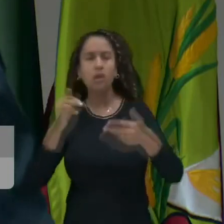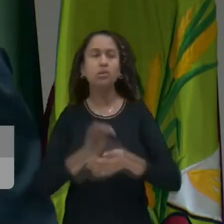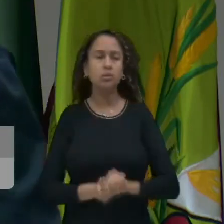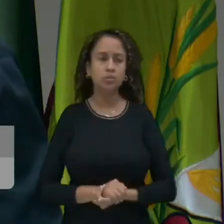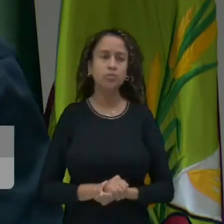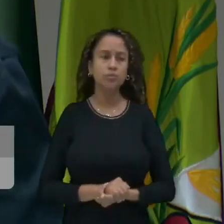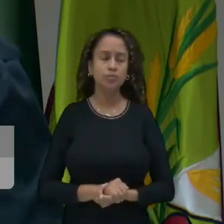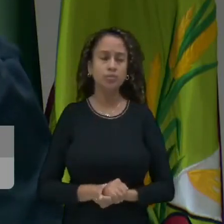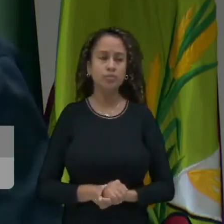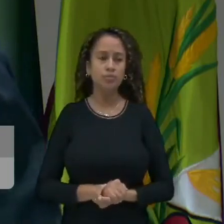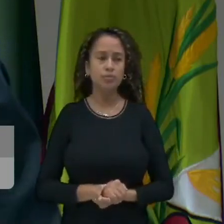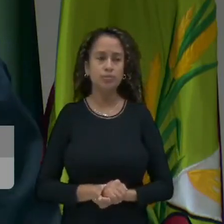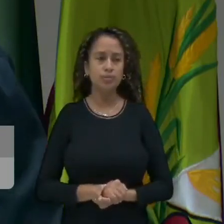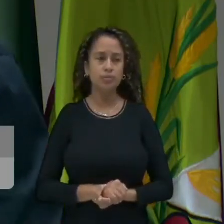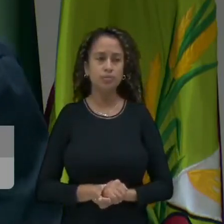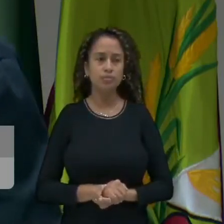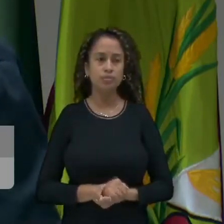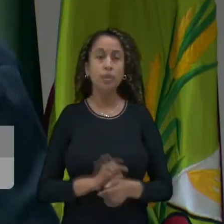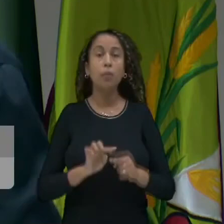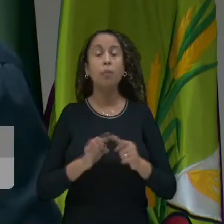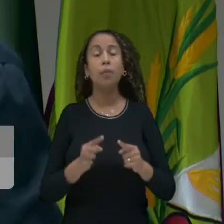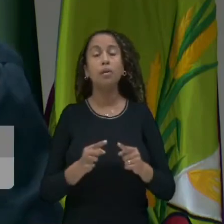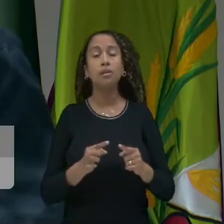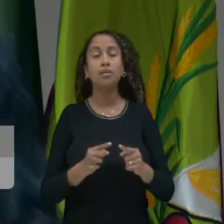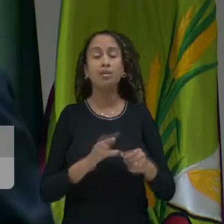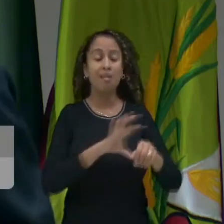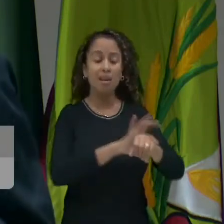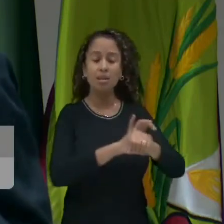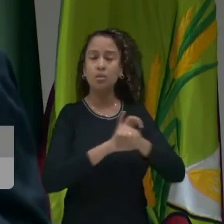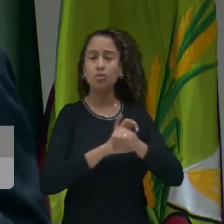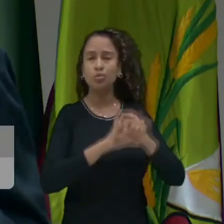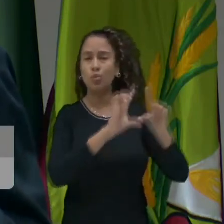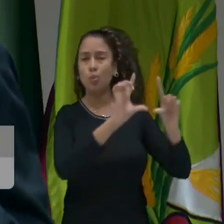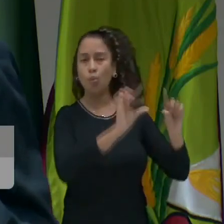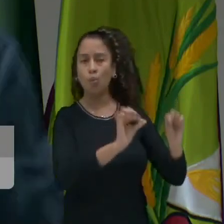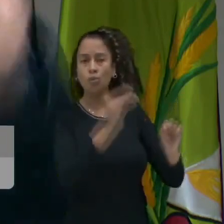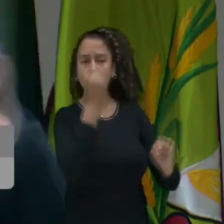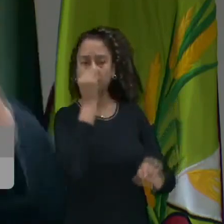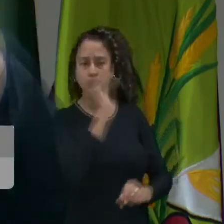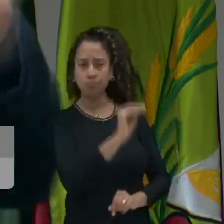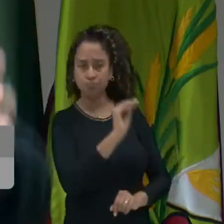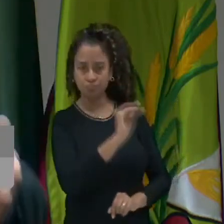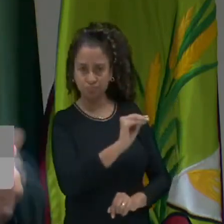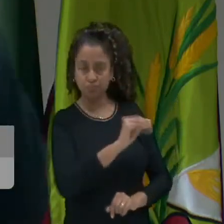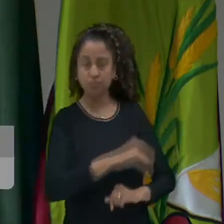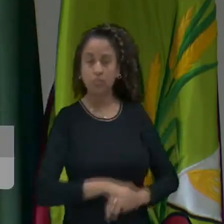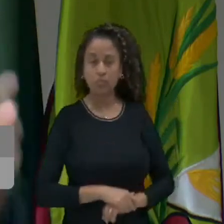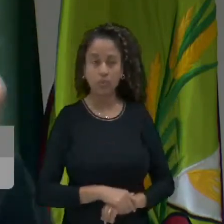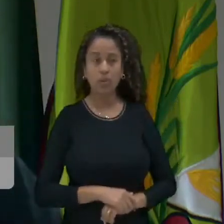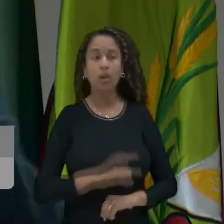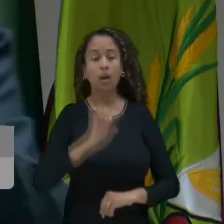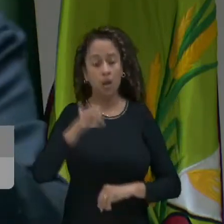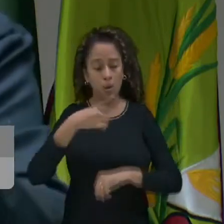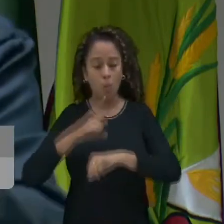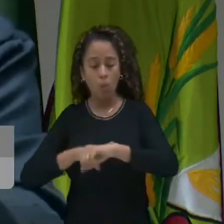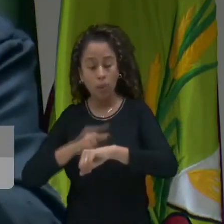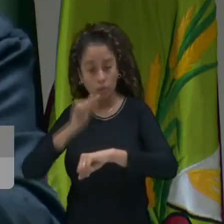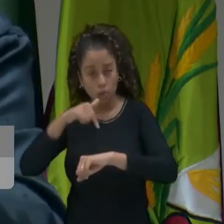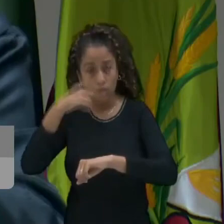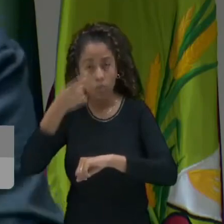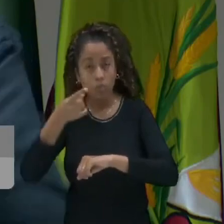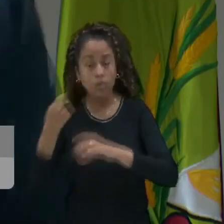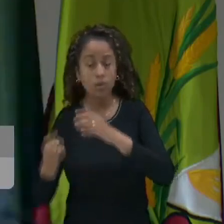nós, e poucos foi feito pela segurança, naquele momento. Passou um outro momento que se criou a Guarda